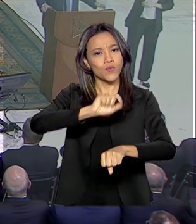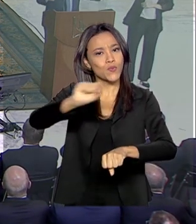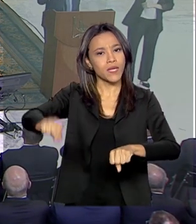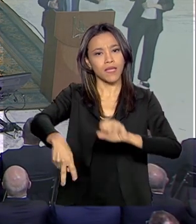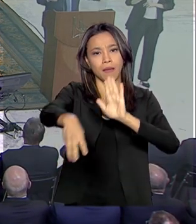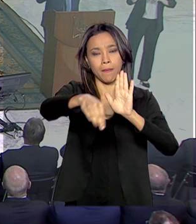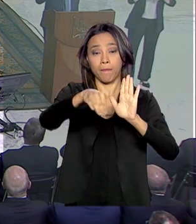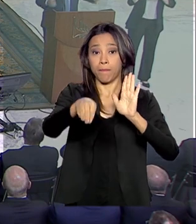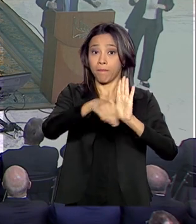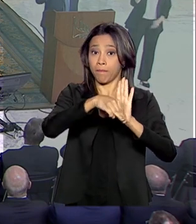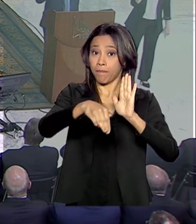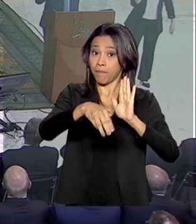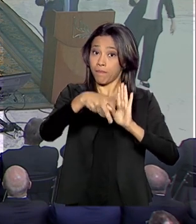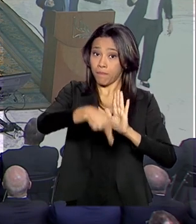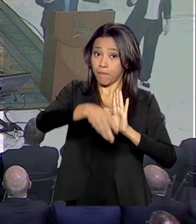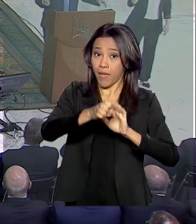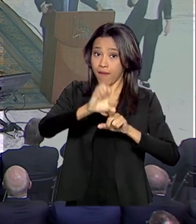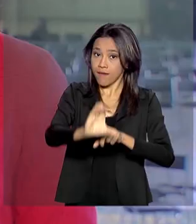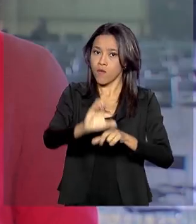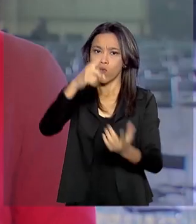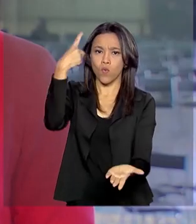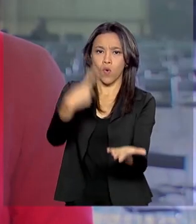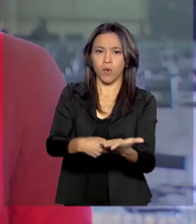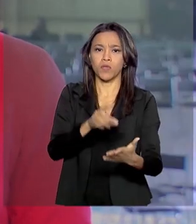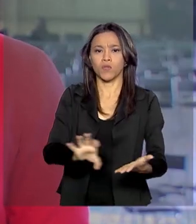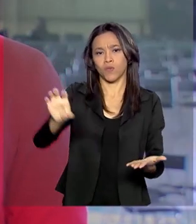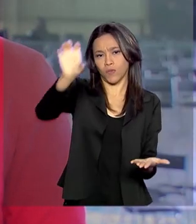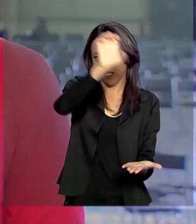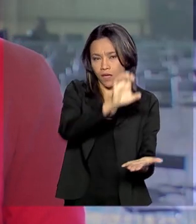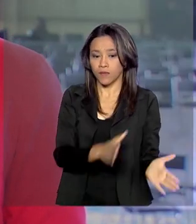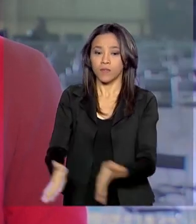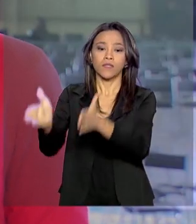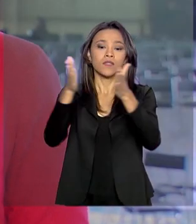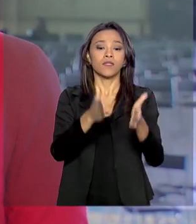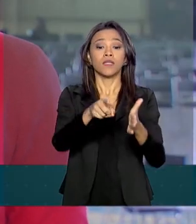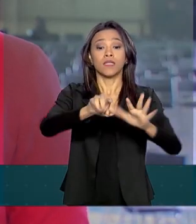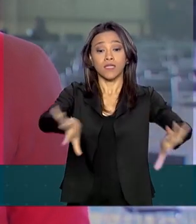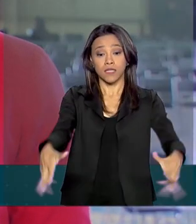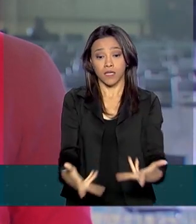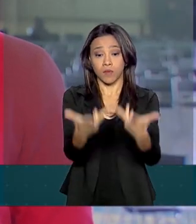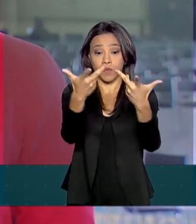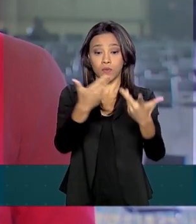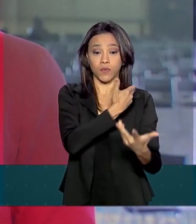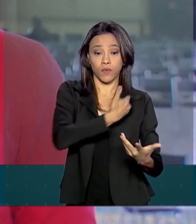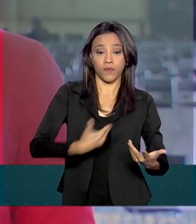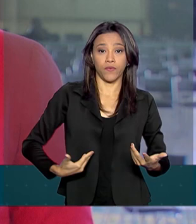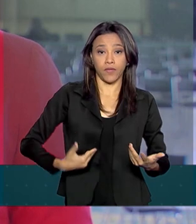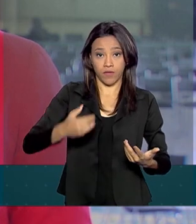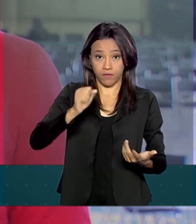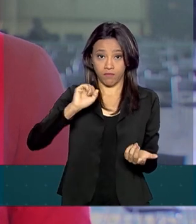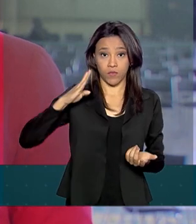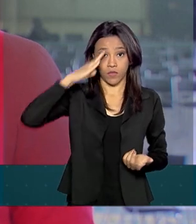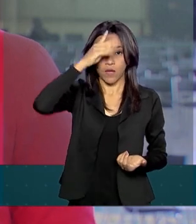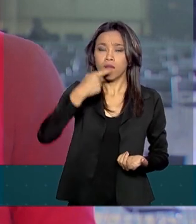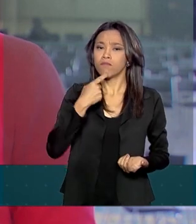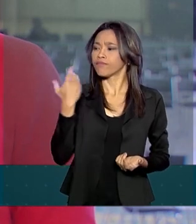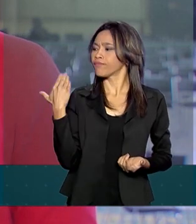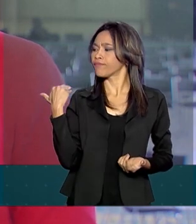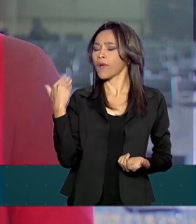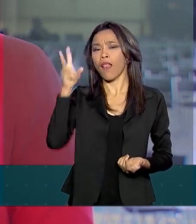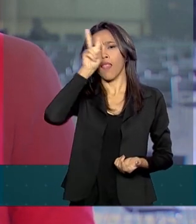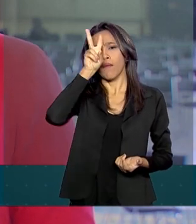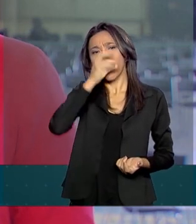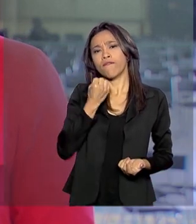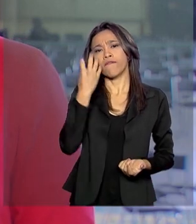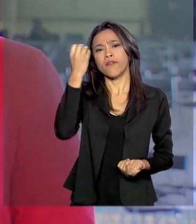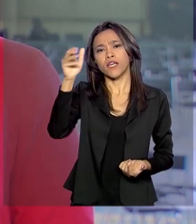PEC que trata do Pacto Federativo. Durante a cerimônia, presidente Jair Bolsonaro relembrou a viagem recente à Ásia